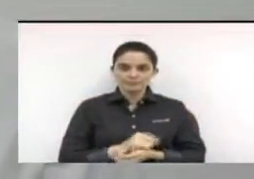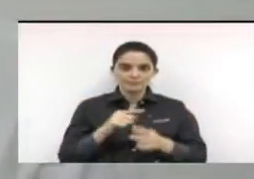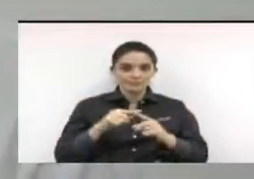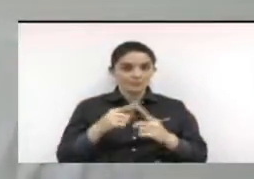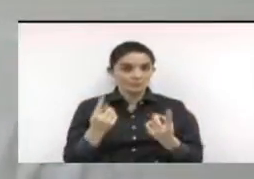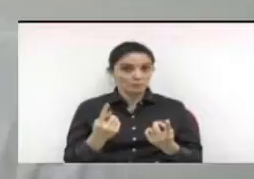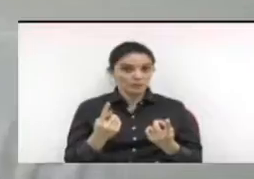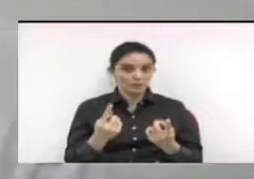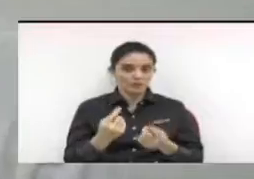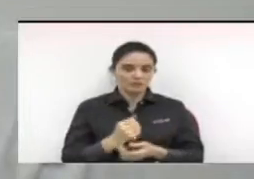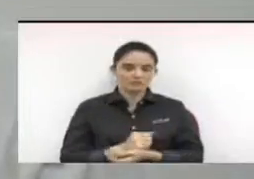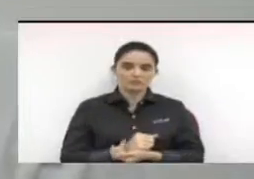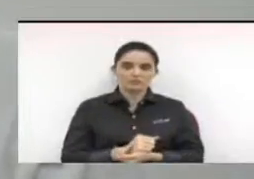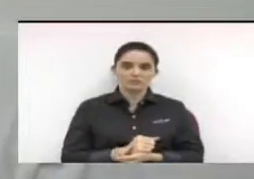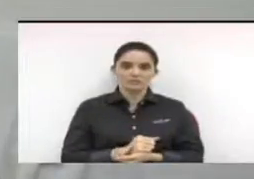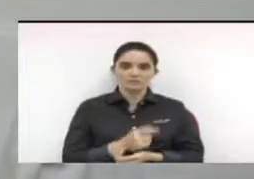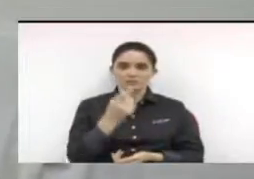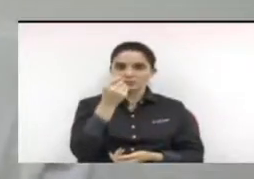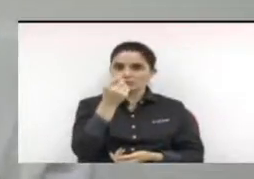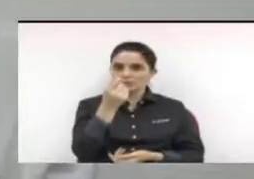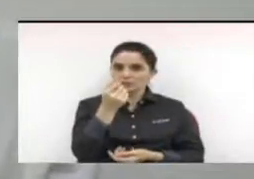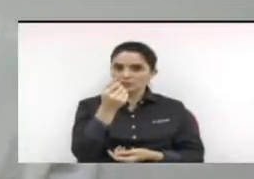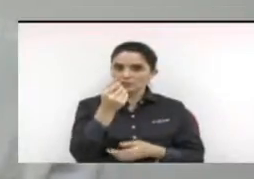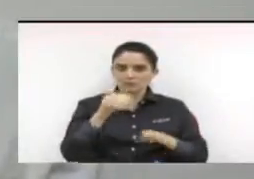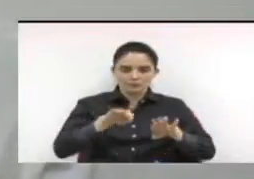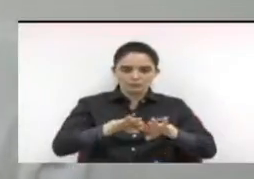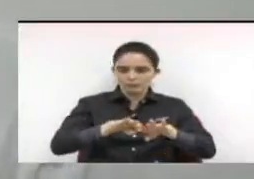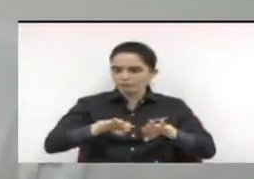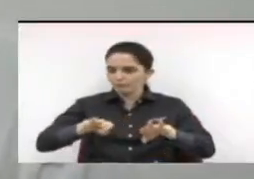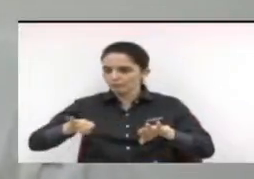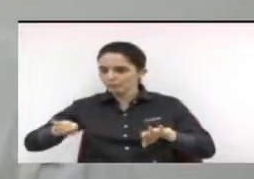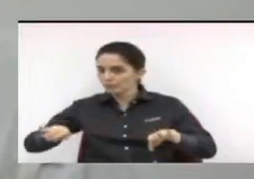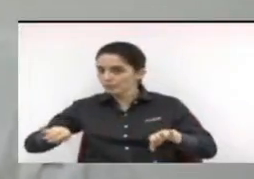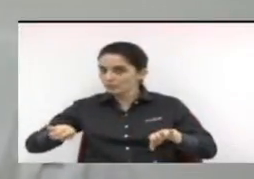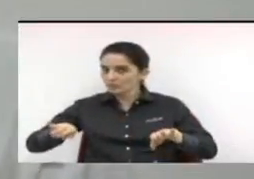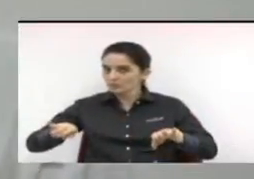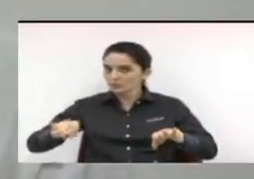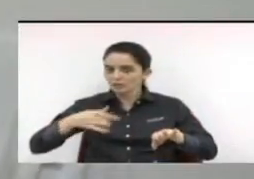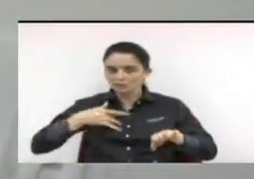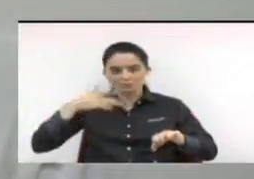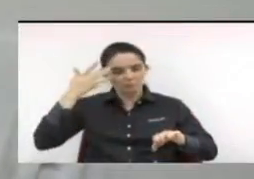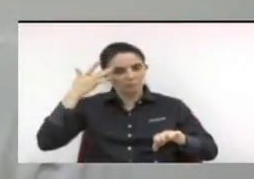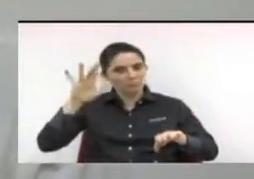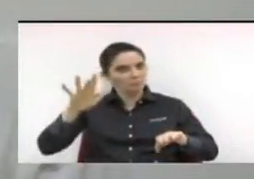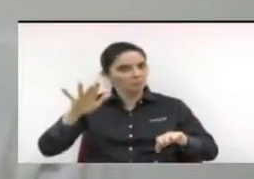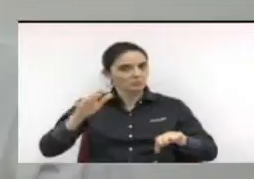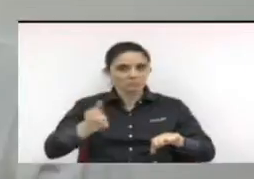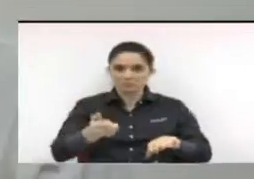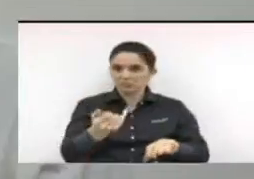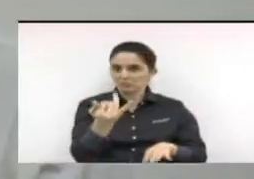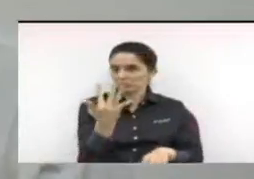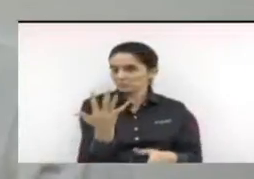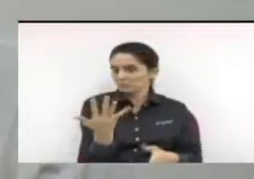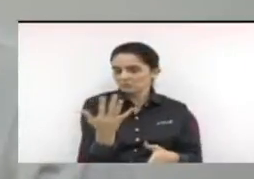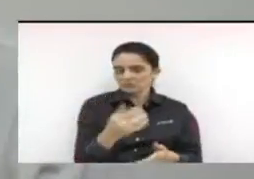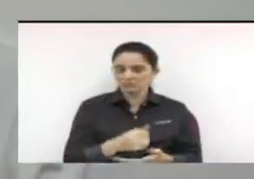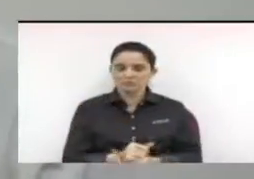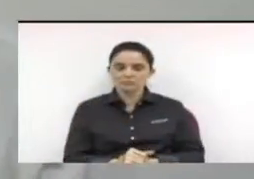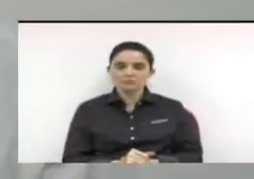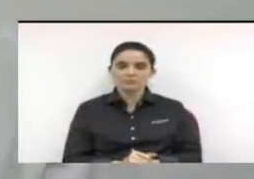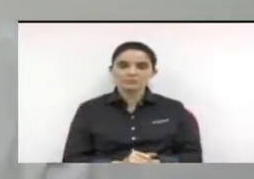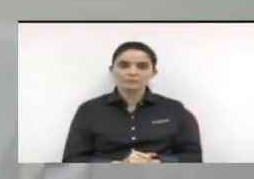Mas o dinheiro separado, não sei quanto daria aqui, é 200 mil, 300 mil, não sei,